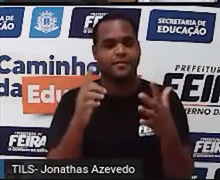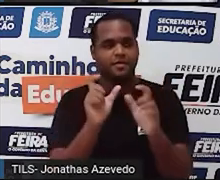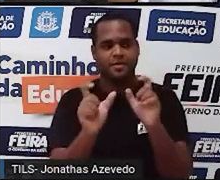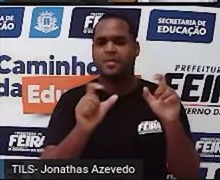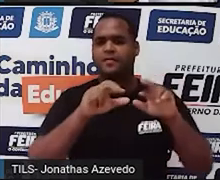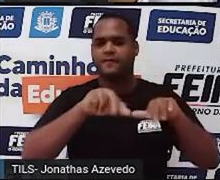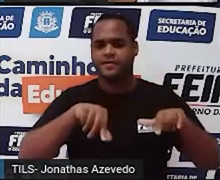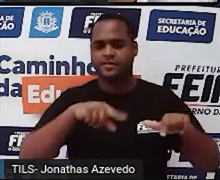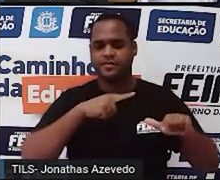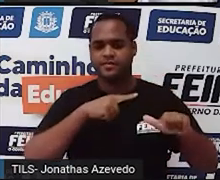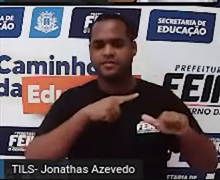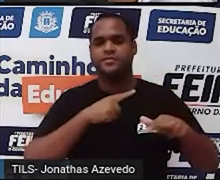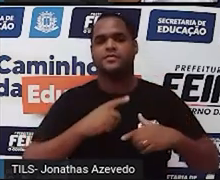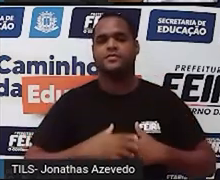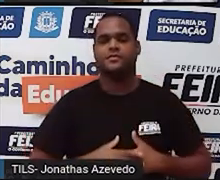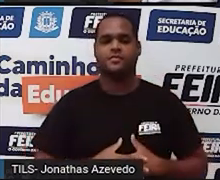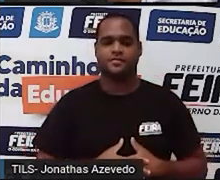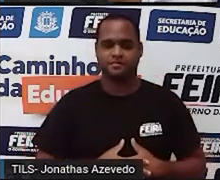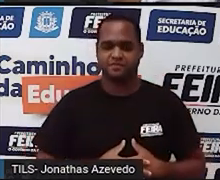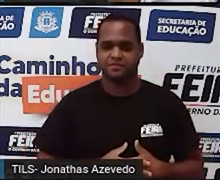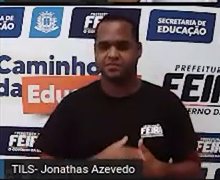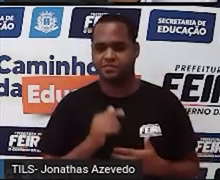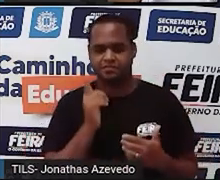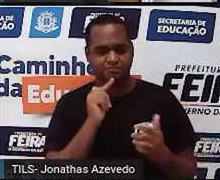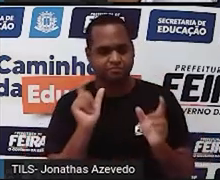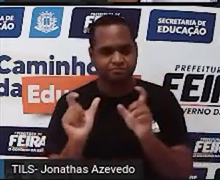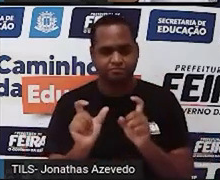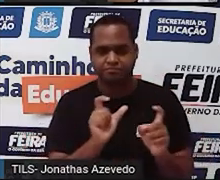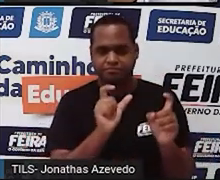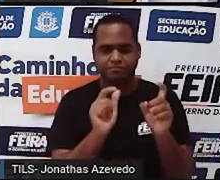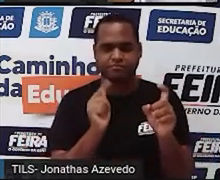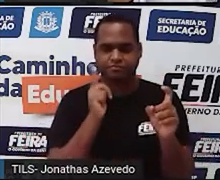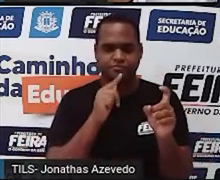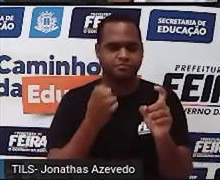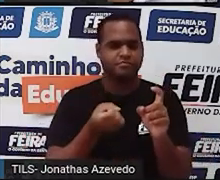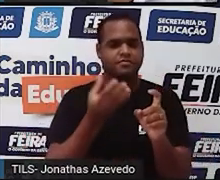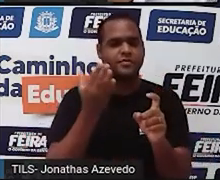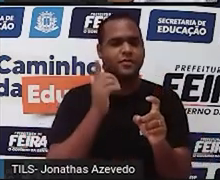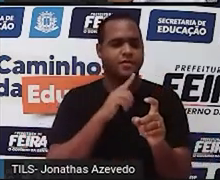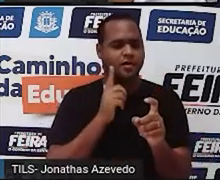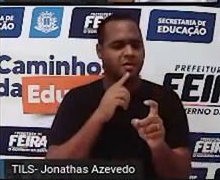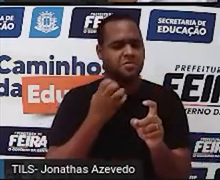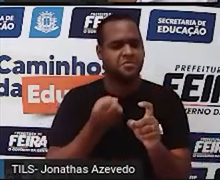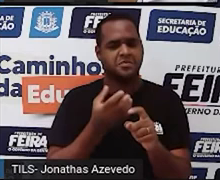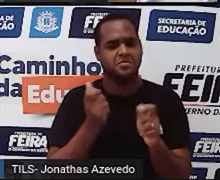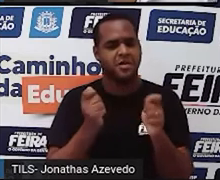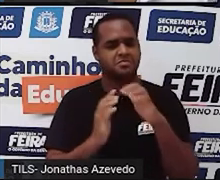palavras, né? Conseguiu aí escrever uma quantidade que você considera suficiente.